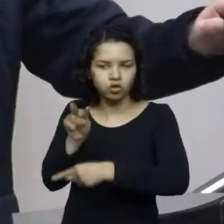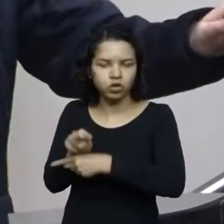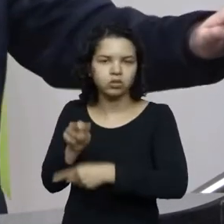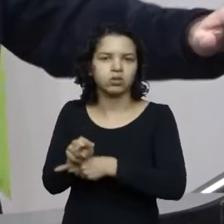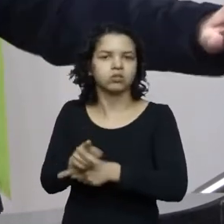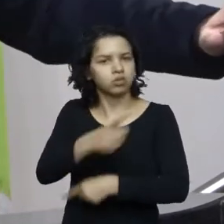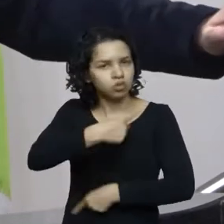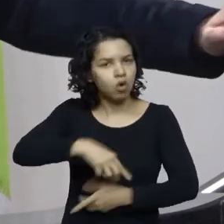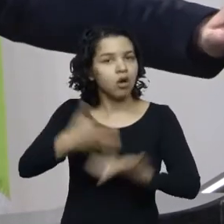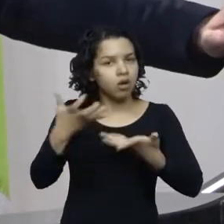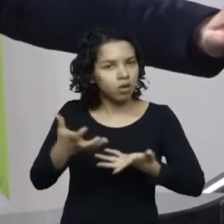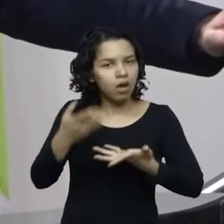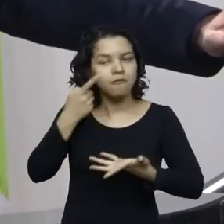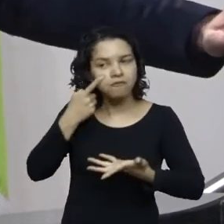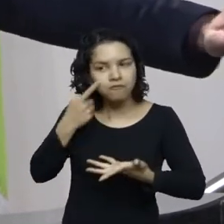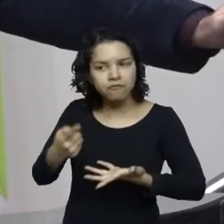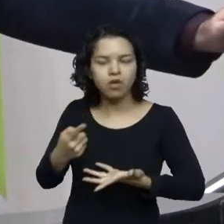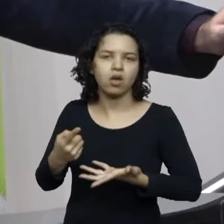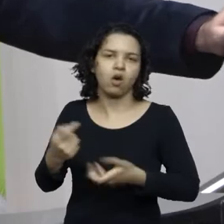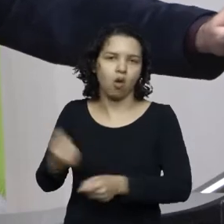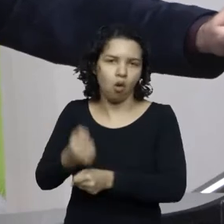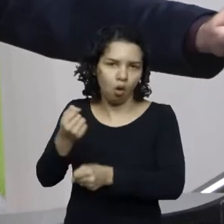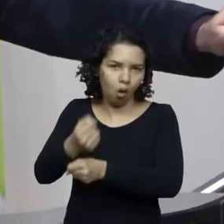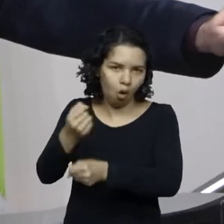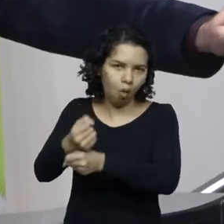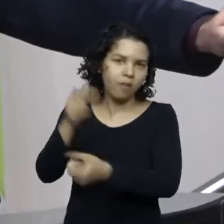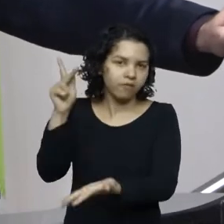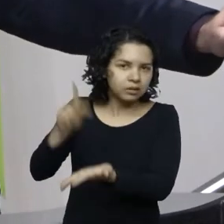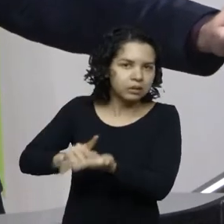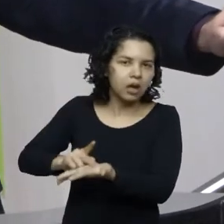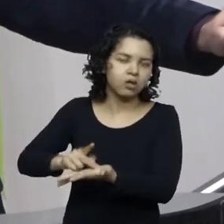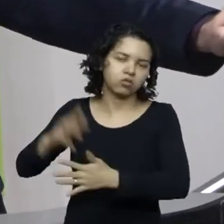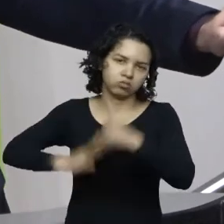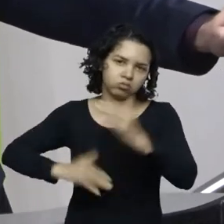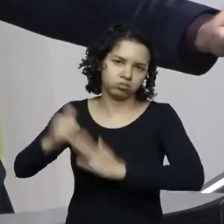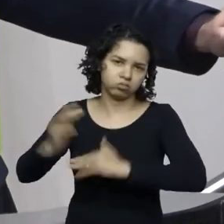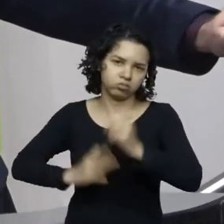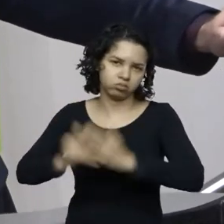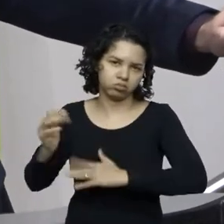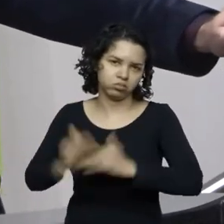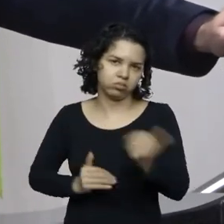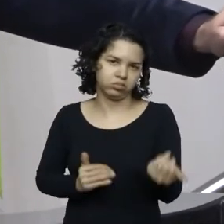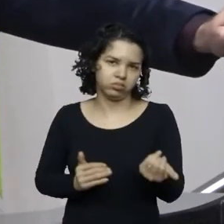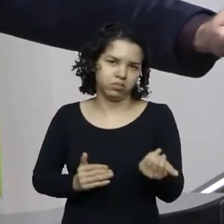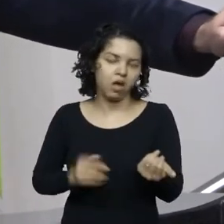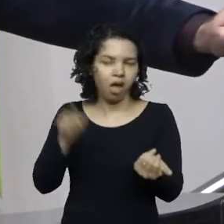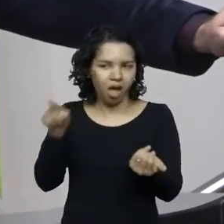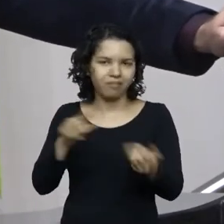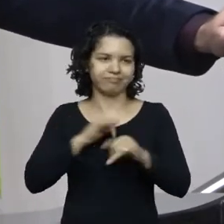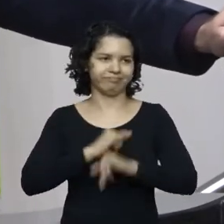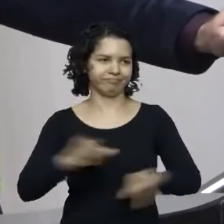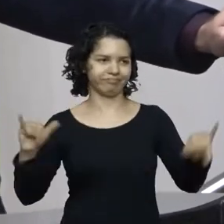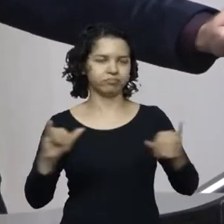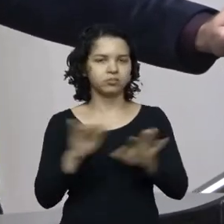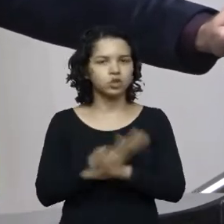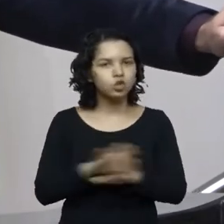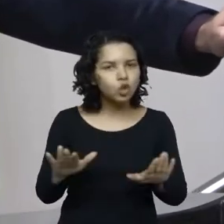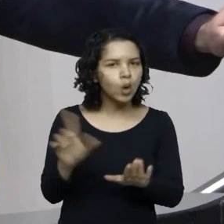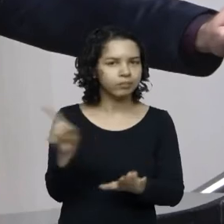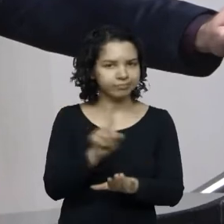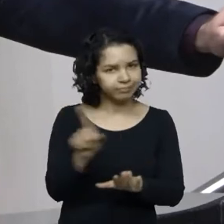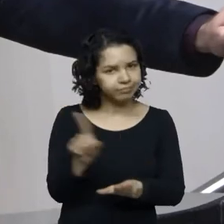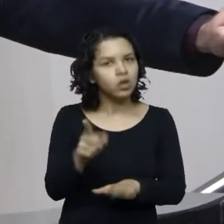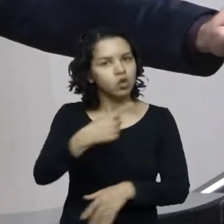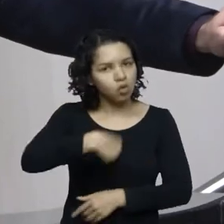ver as obras acontecendo. Lógico que não pode ficar só ali no anúncio da imprensa, não pode ficar só lá no papel do Plano 1000, nós queremos realmente